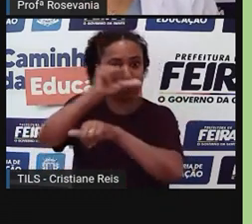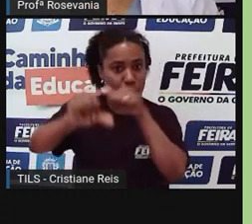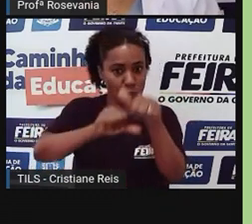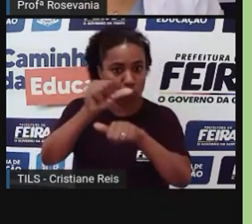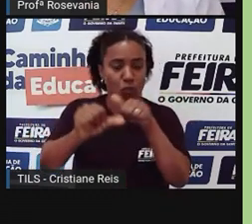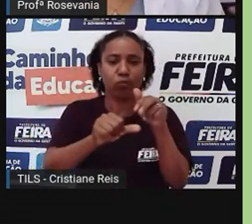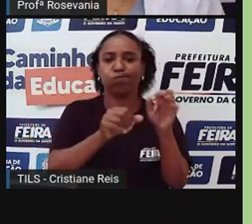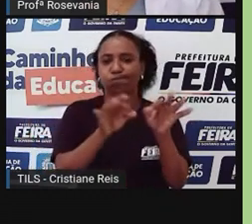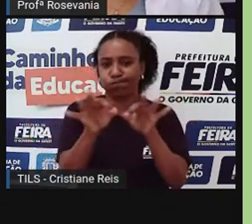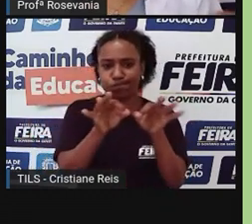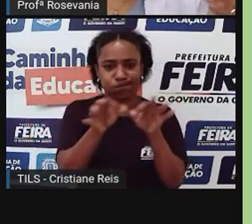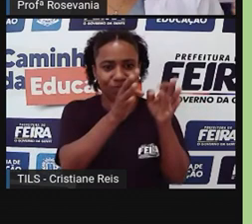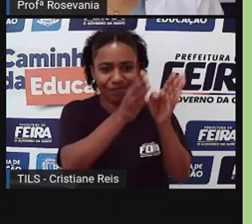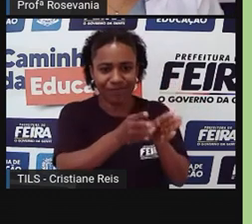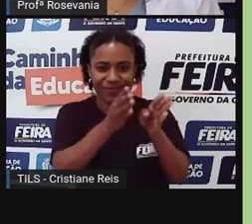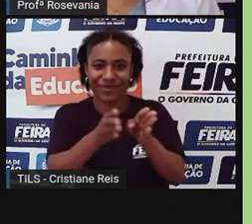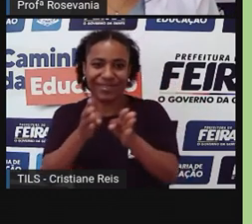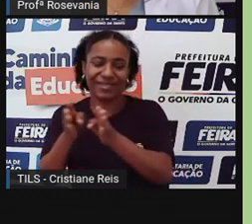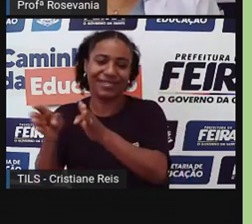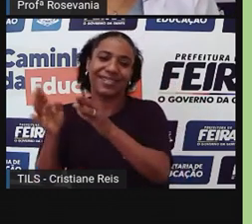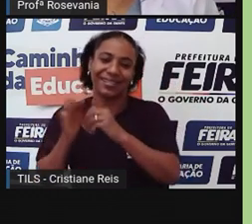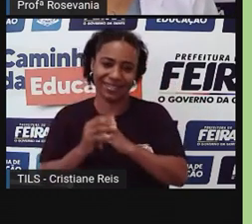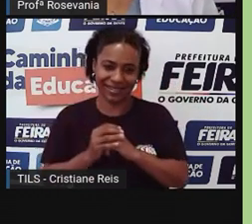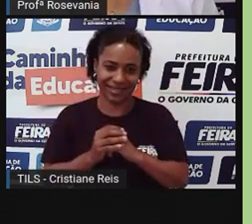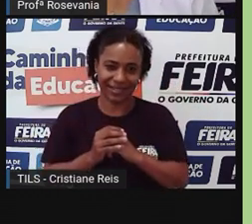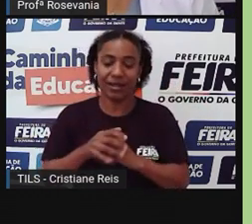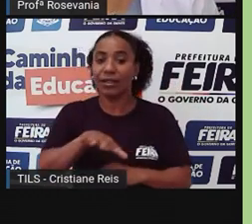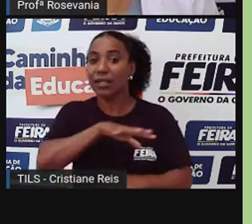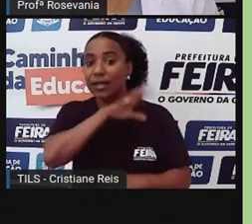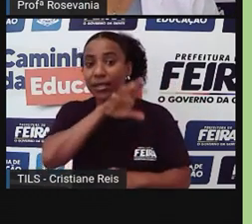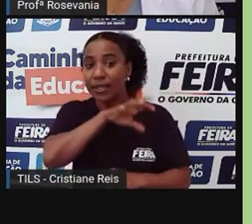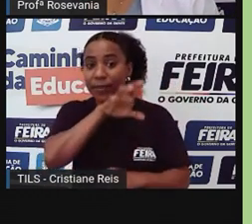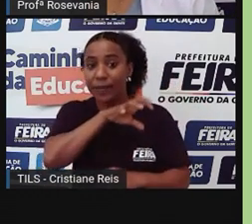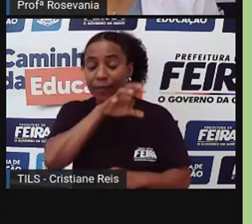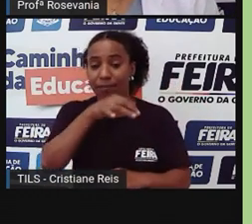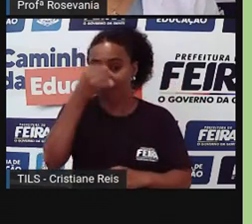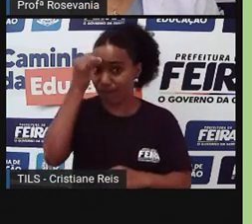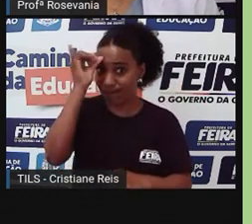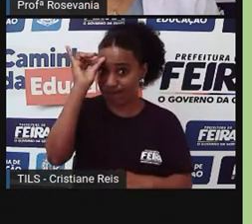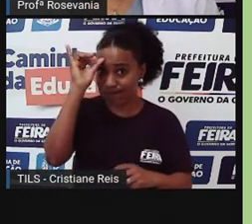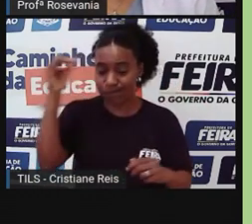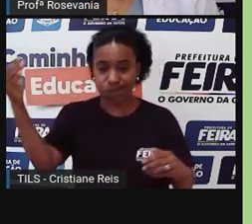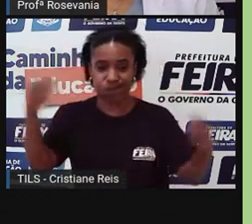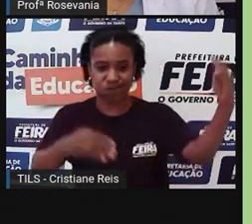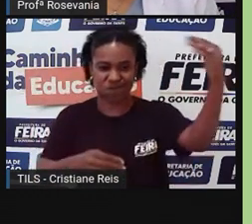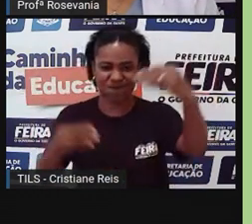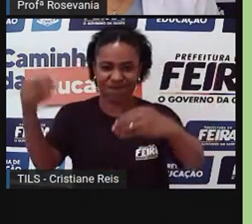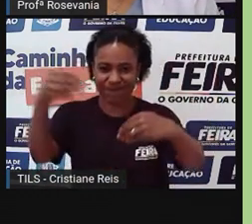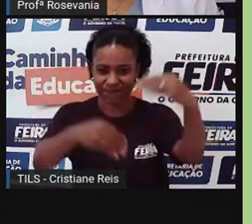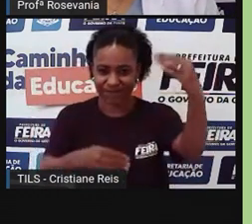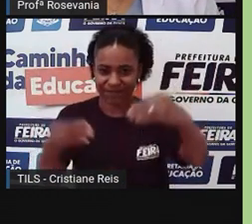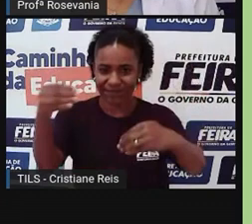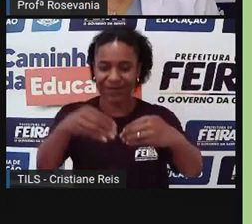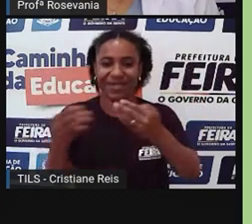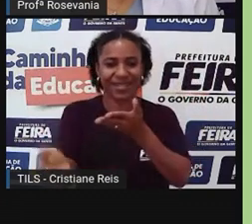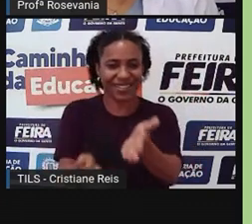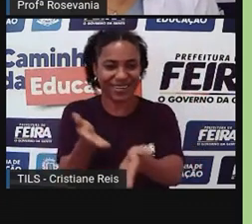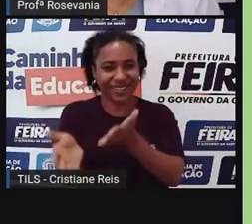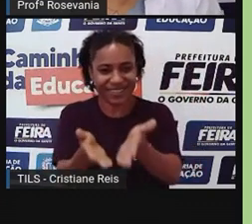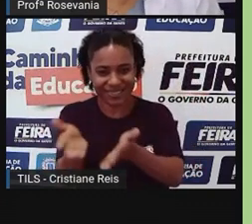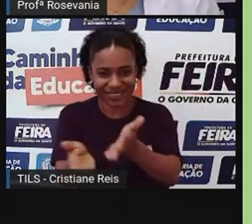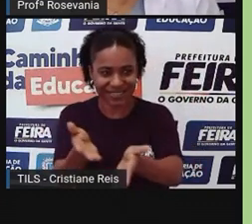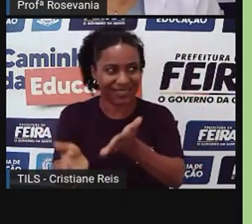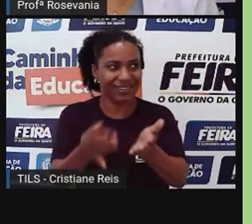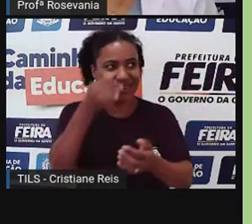de fazendeiros, e tem uma importância muito grande na economia de Pedro de Santana até hoje, né, essa questão da criação de animais, da